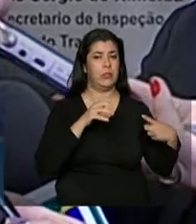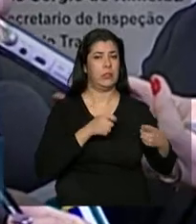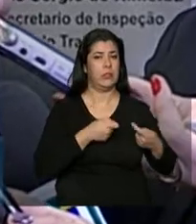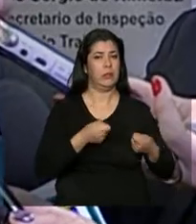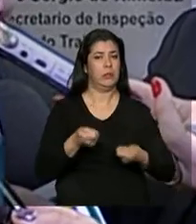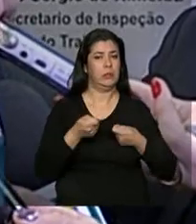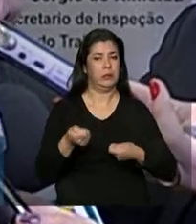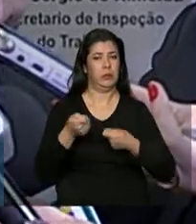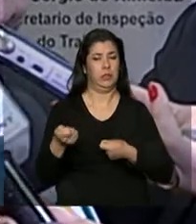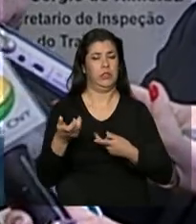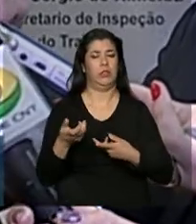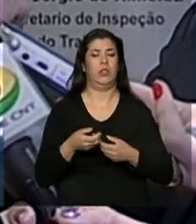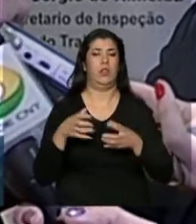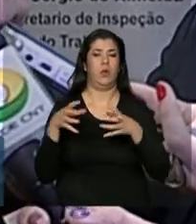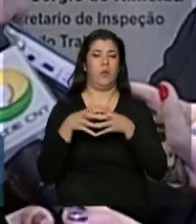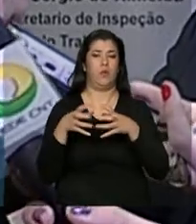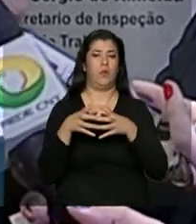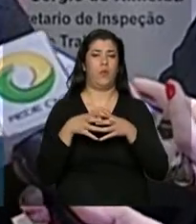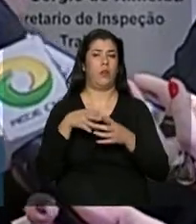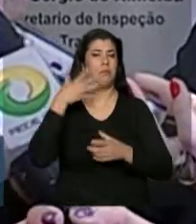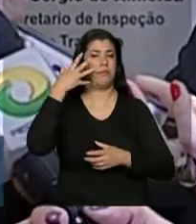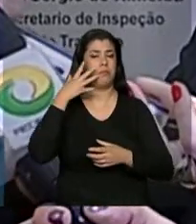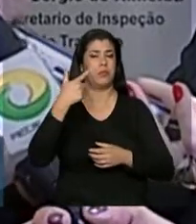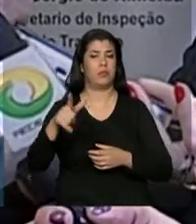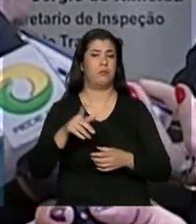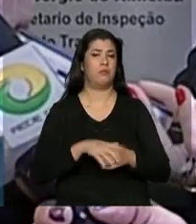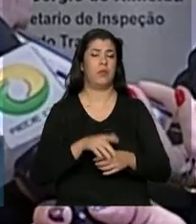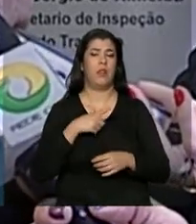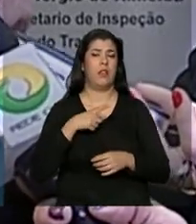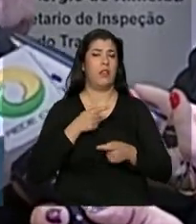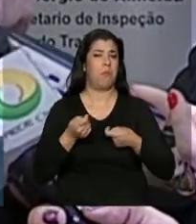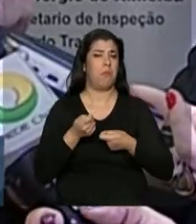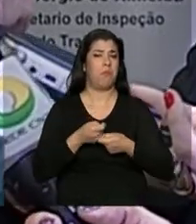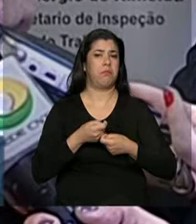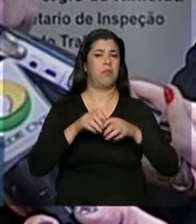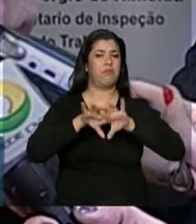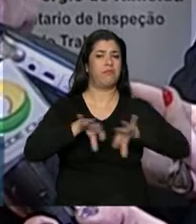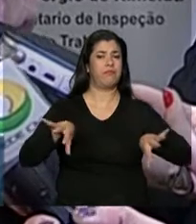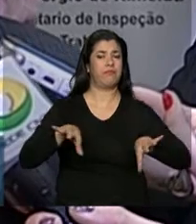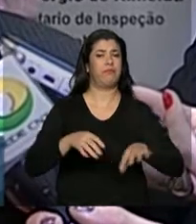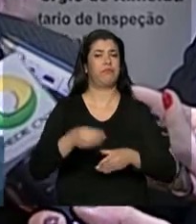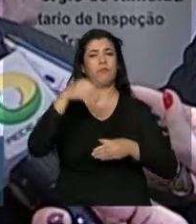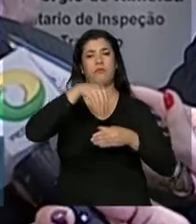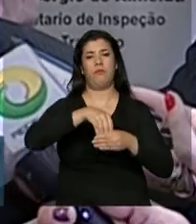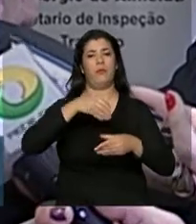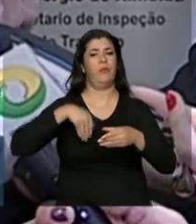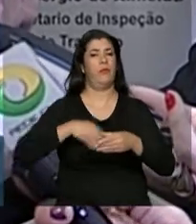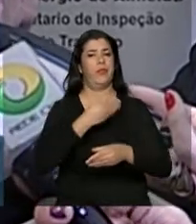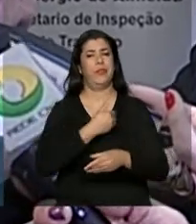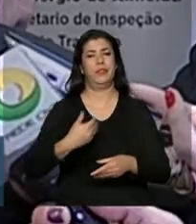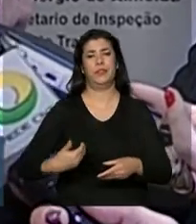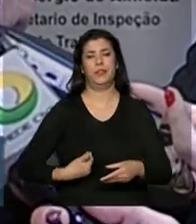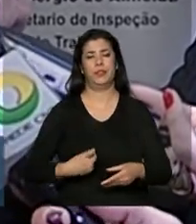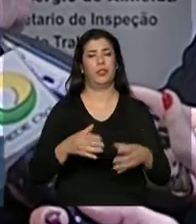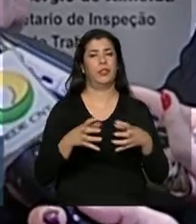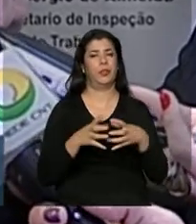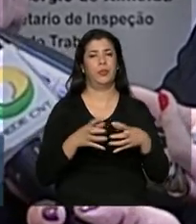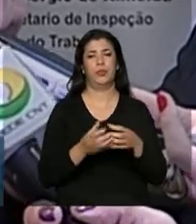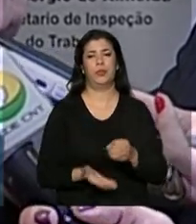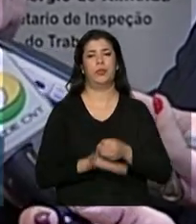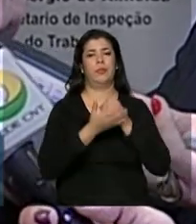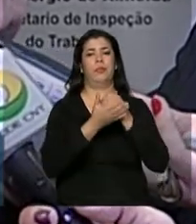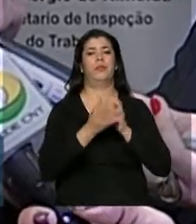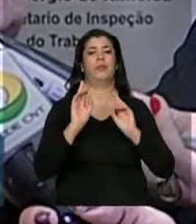que já fizeram contra Vargas e contra Jango. Nós, de qualquer situação, ou no governo ou fora do governo, nós estamos solidários